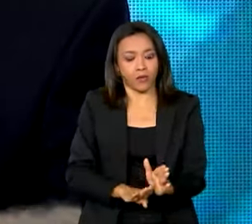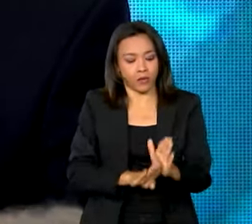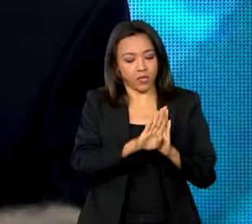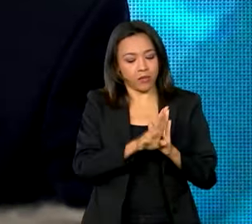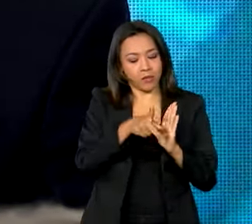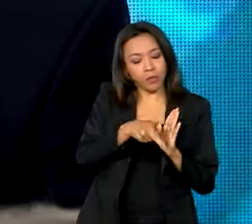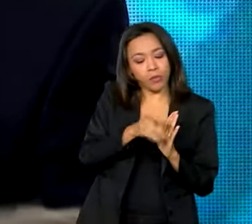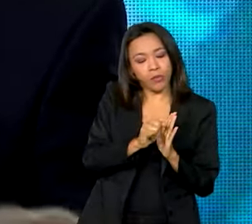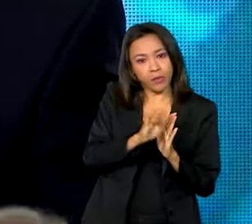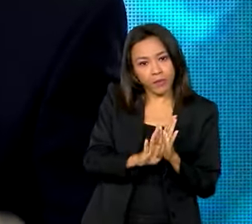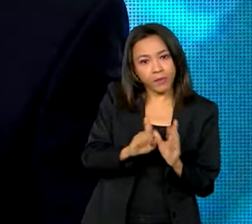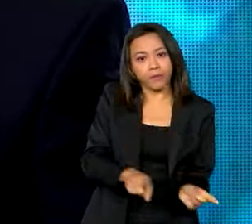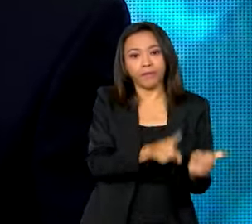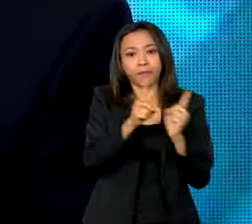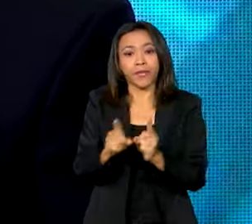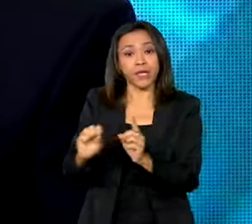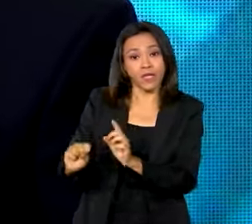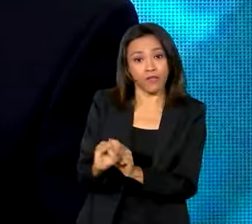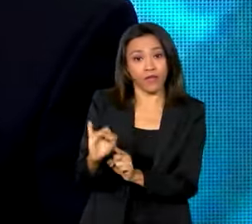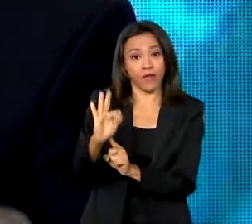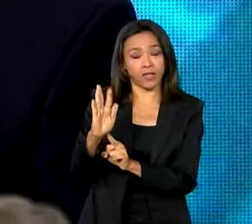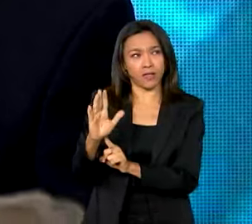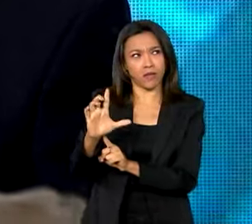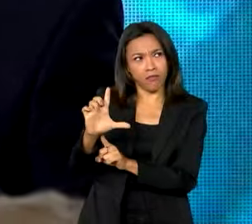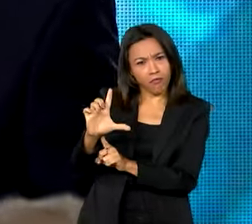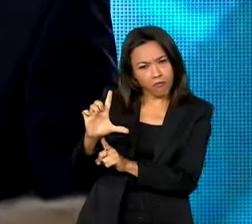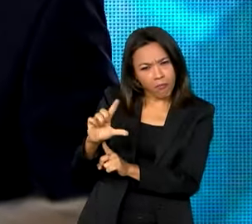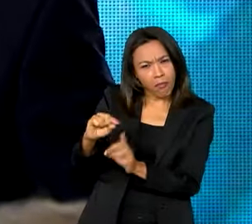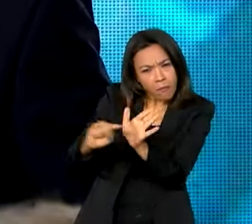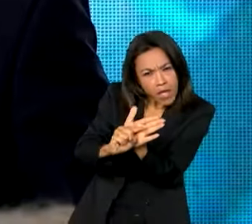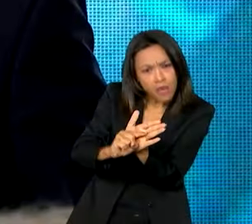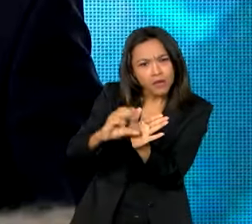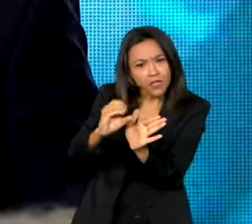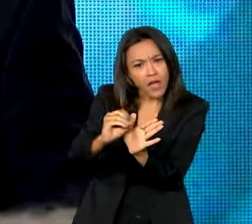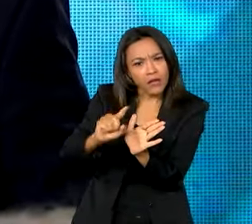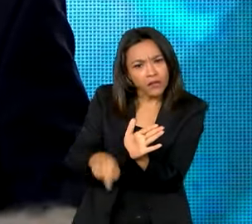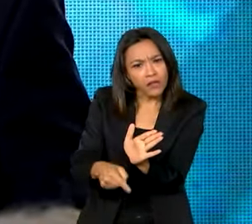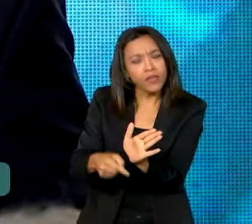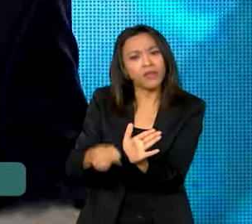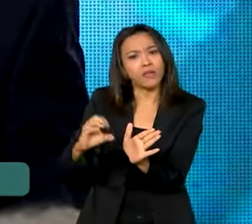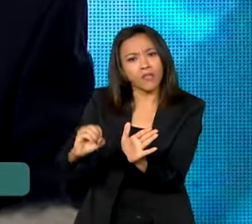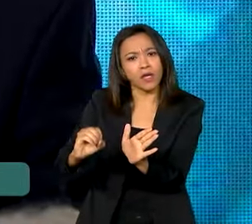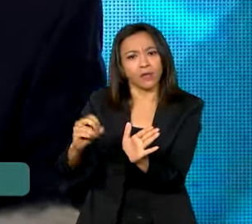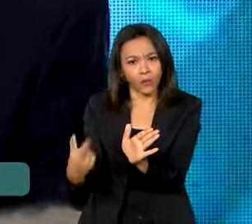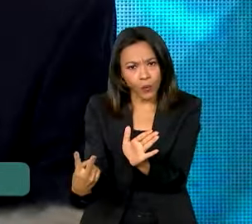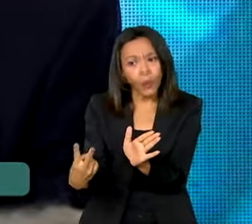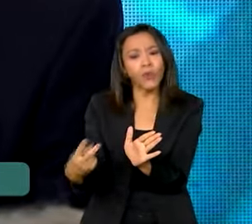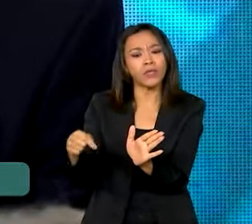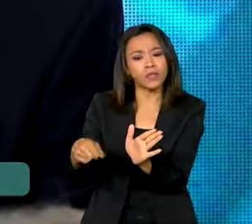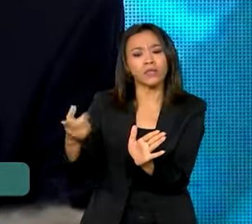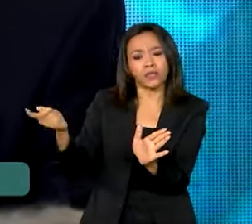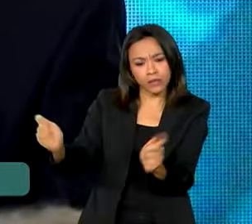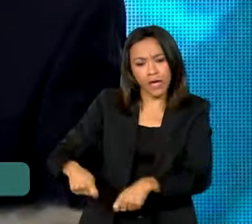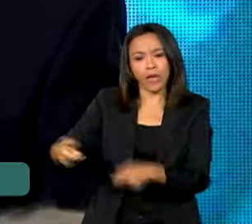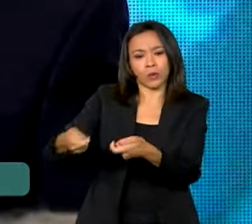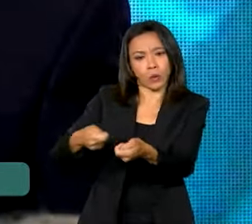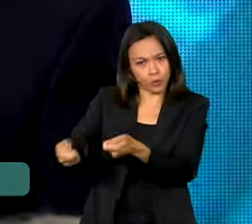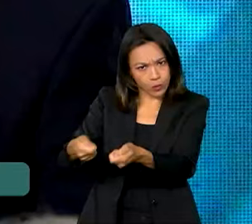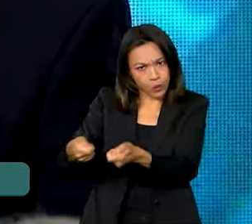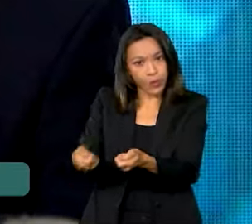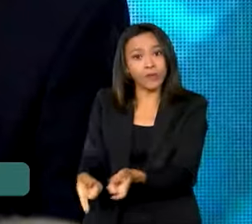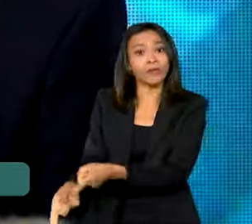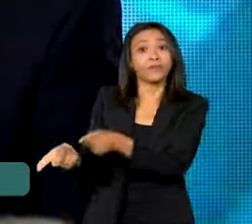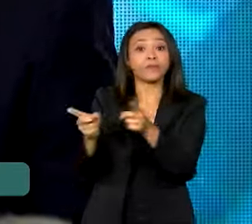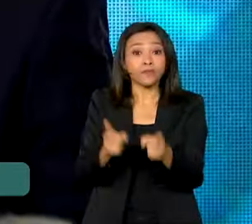inflação, teve uma queda de menos 0,02, absolutamente sob controle, e